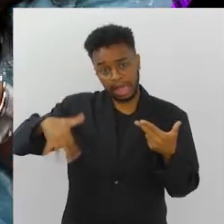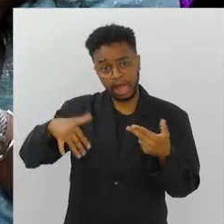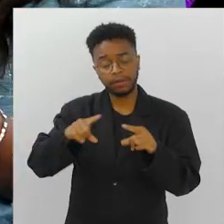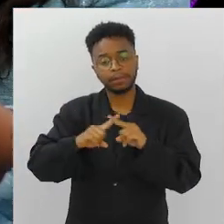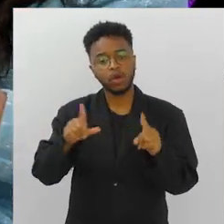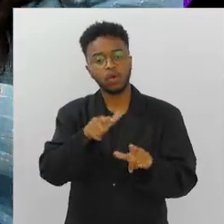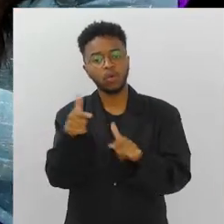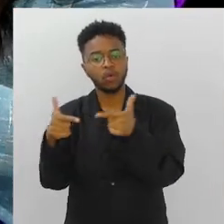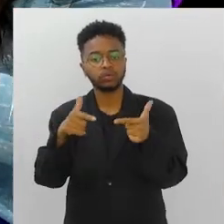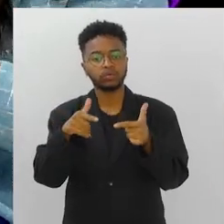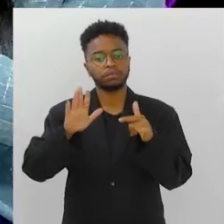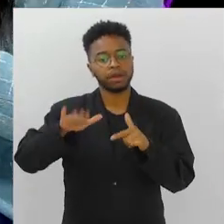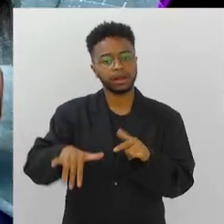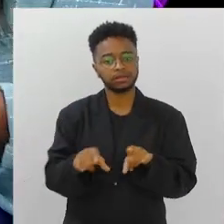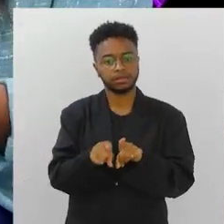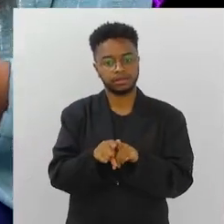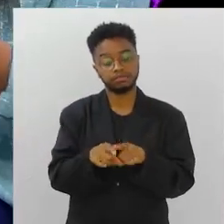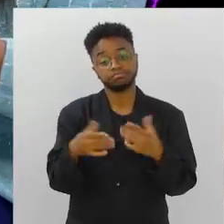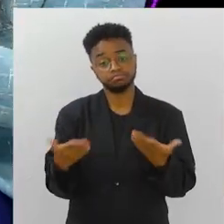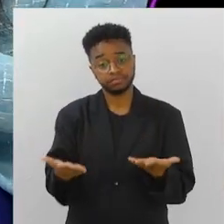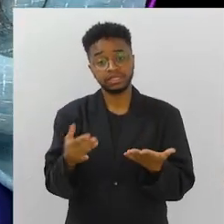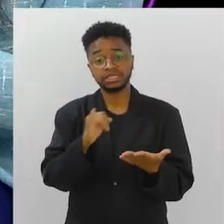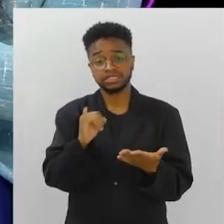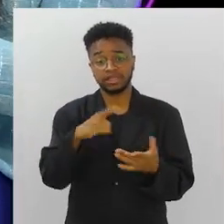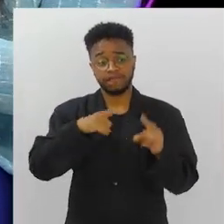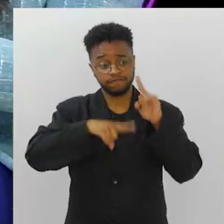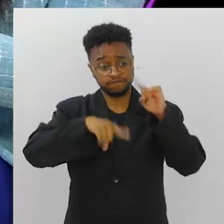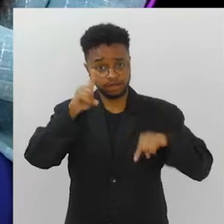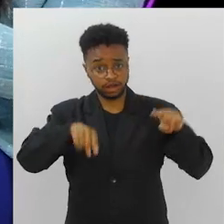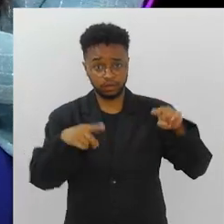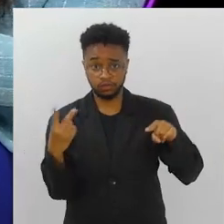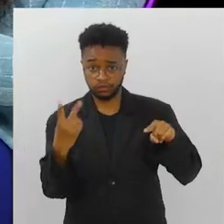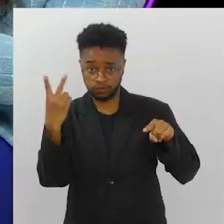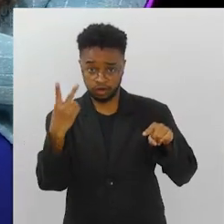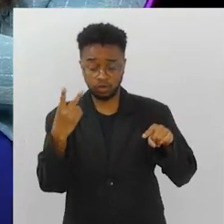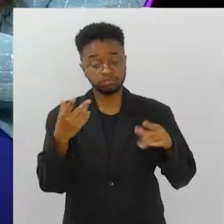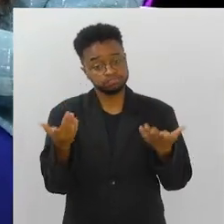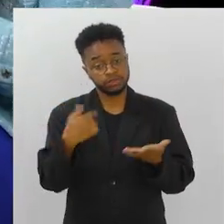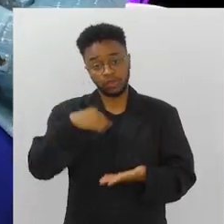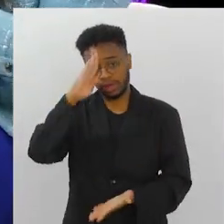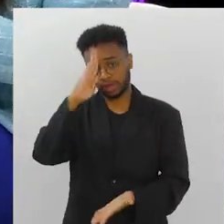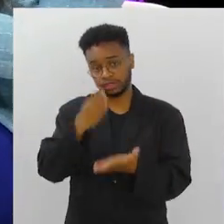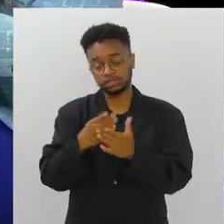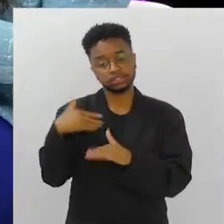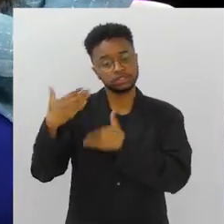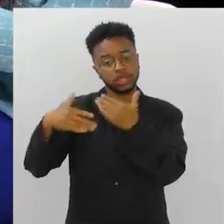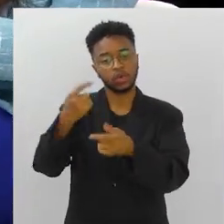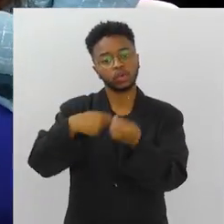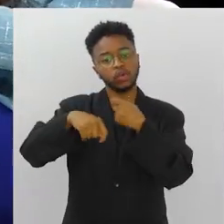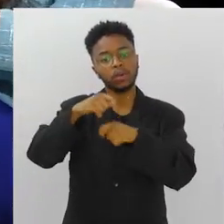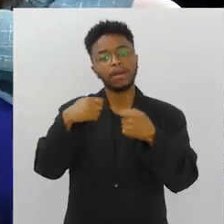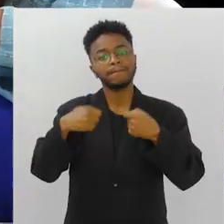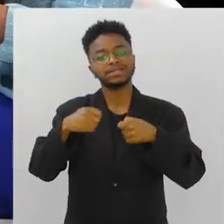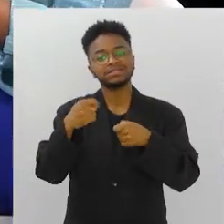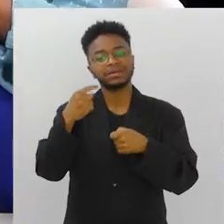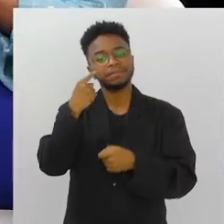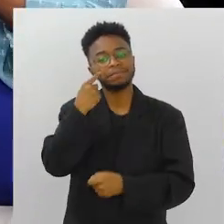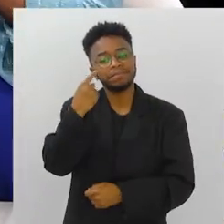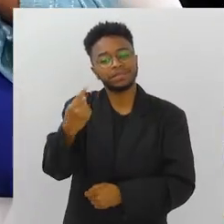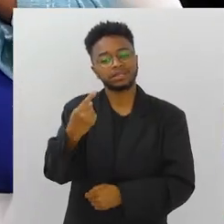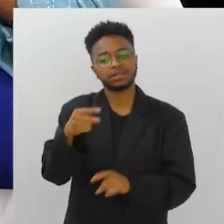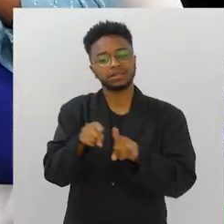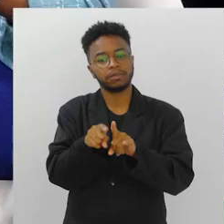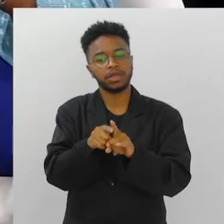mas também tem aqueles com os preços mais... São essas ofertas que eu acho que aí o desenvolvimento econômico tem que pensar mais,